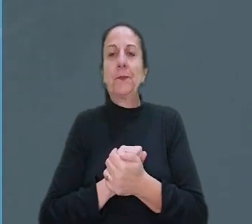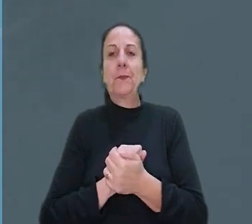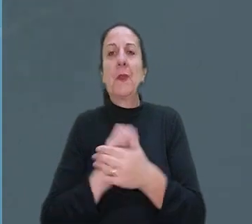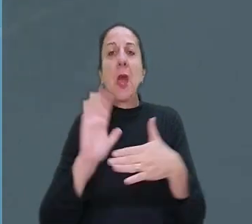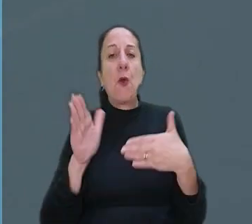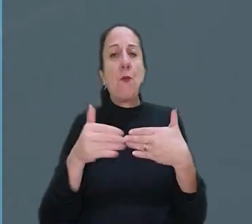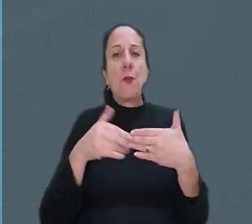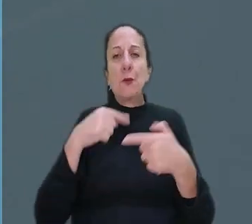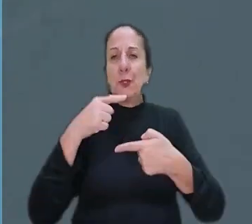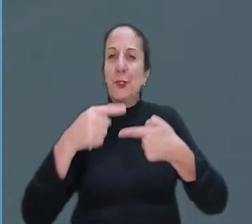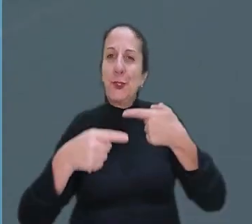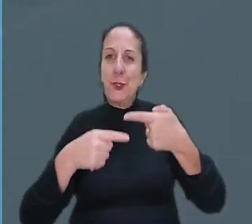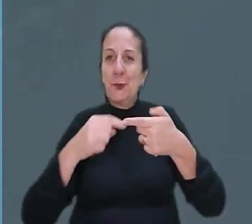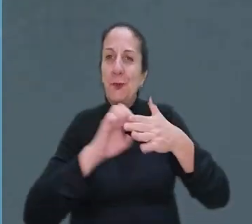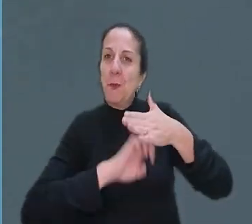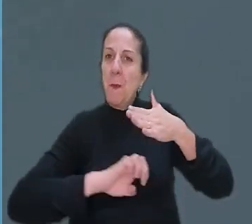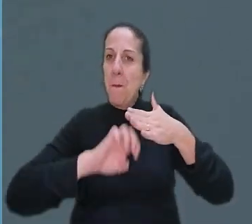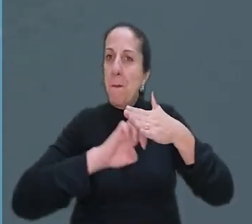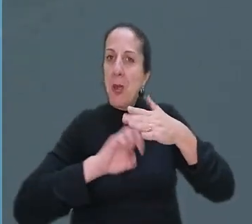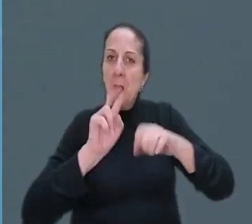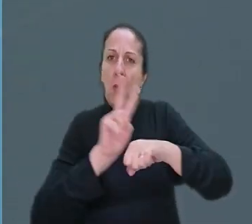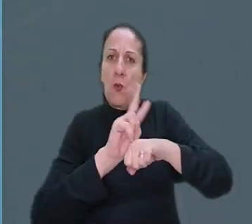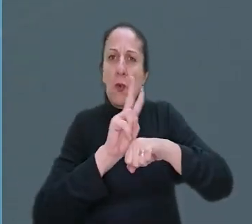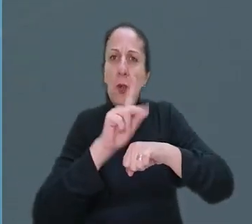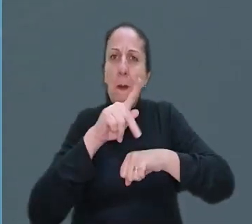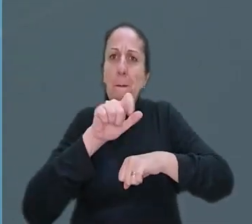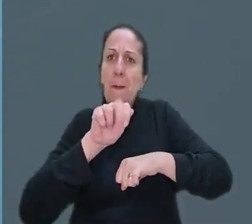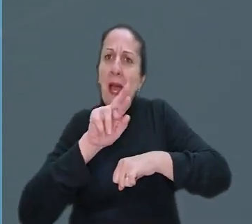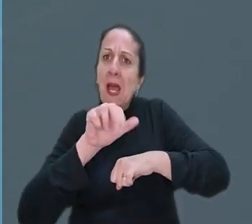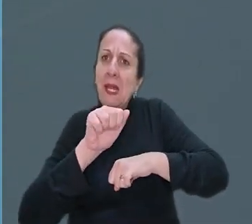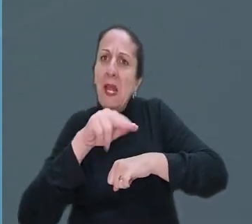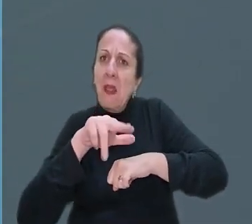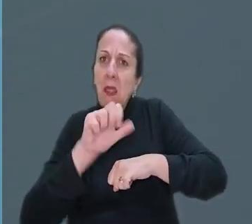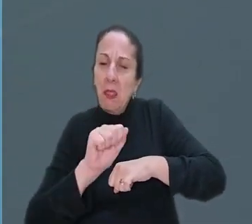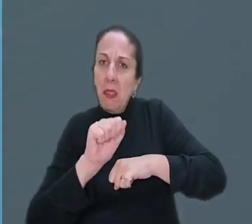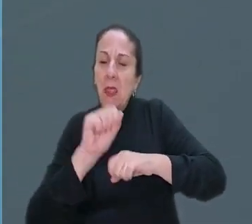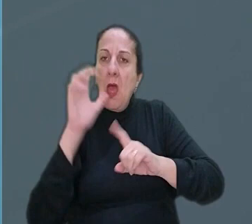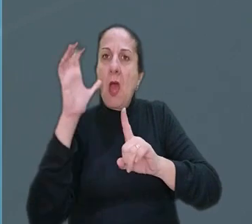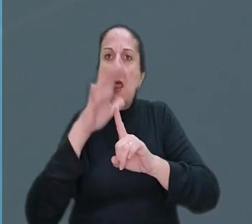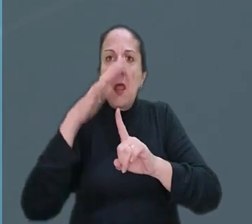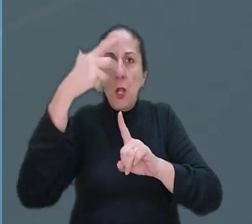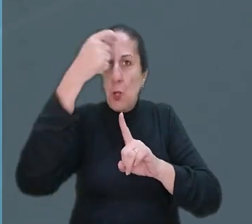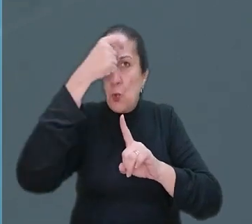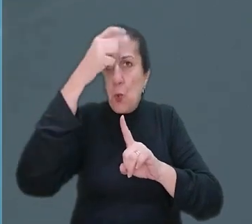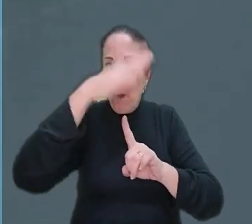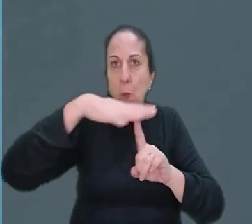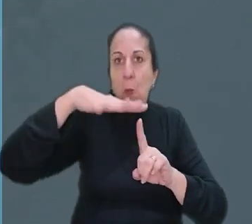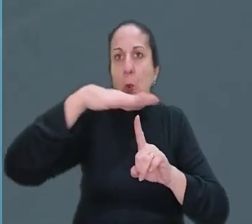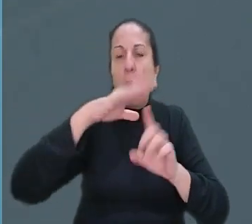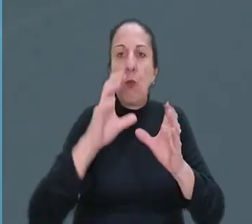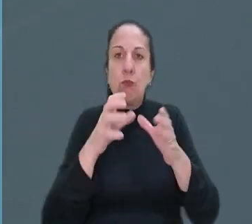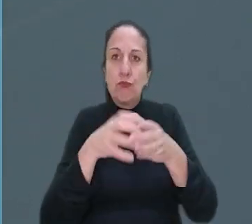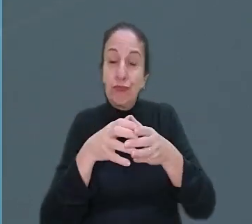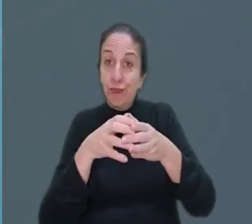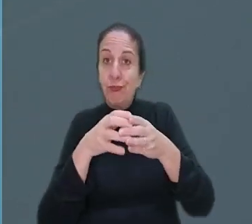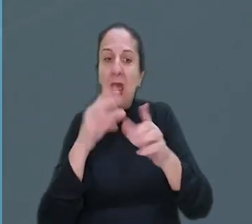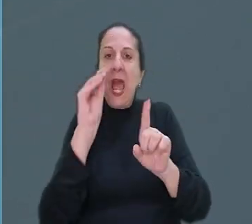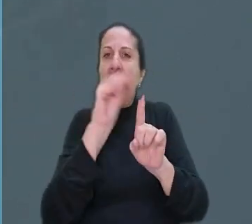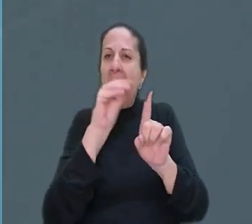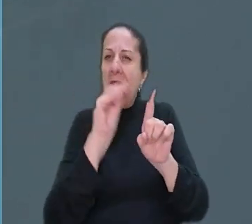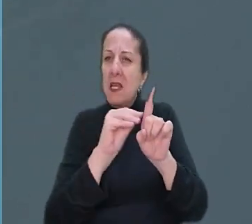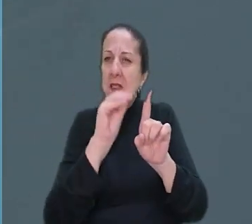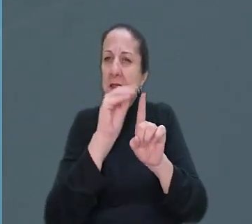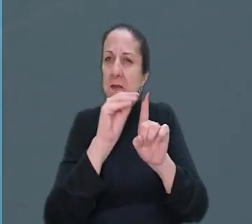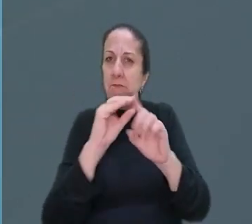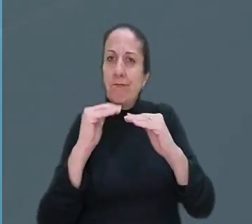E fechando o nosso giro, uma empresa de vigilância do Paraná foi condenada por dano moral coletivo devido a assédio sexual